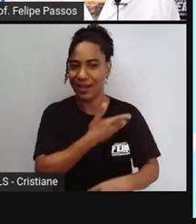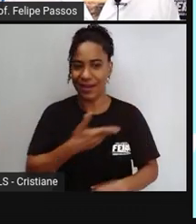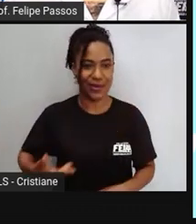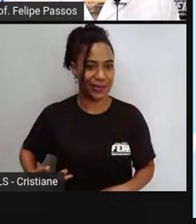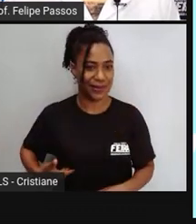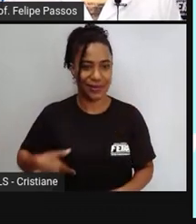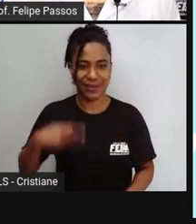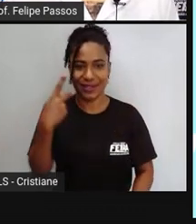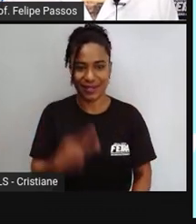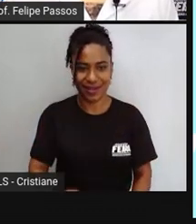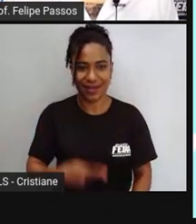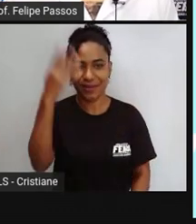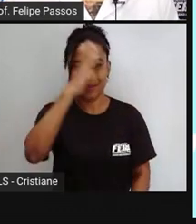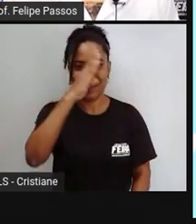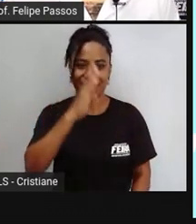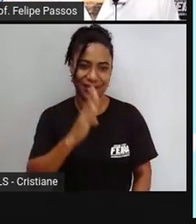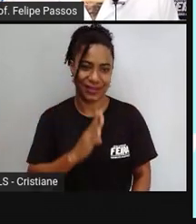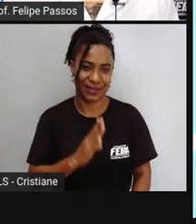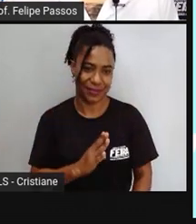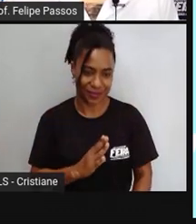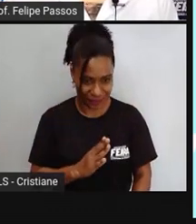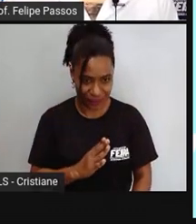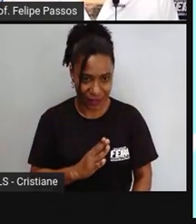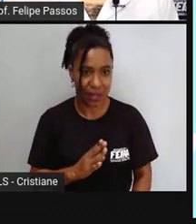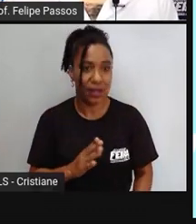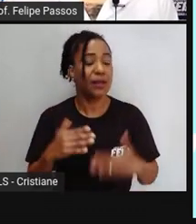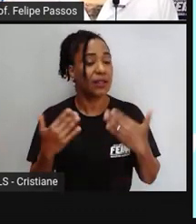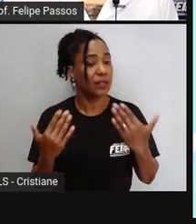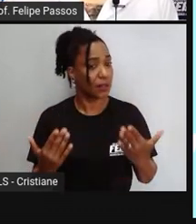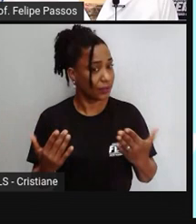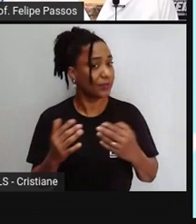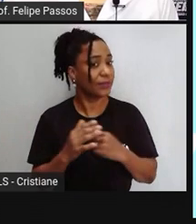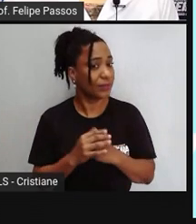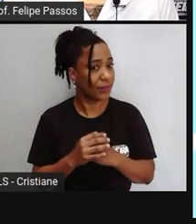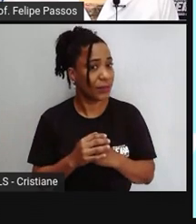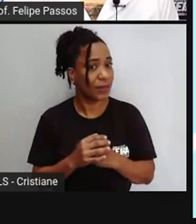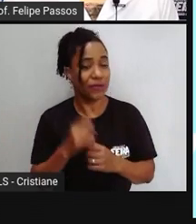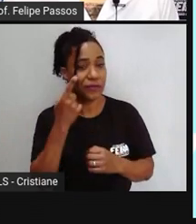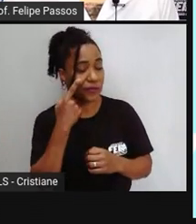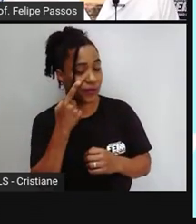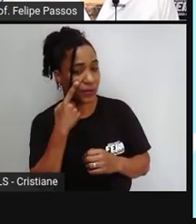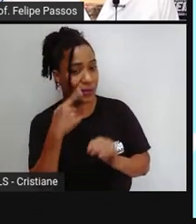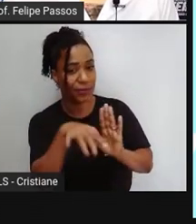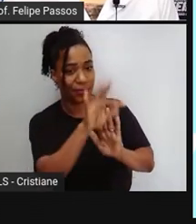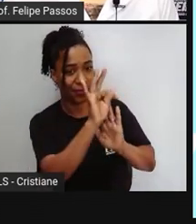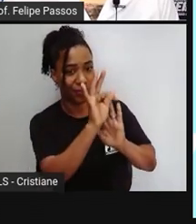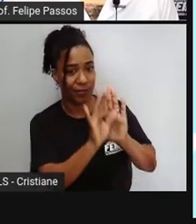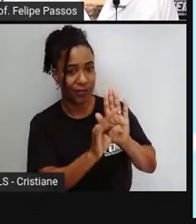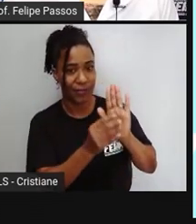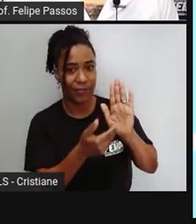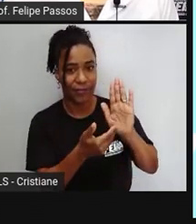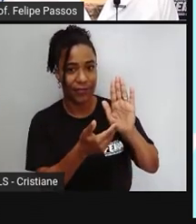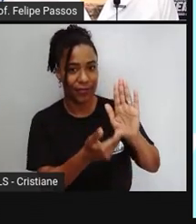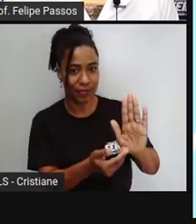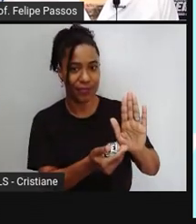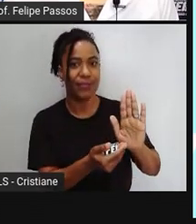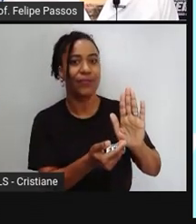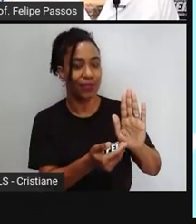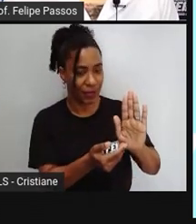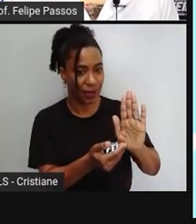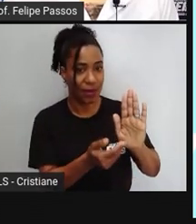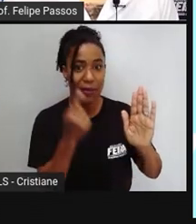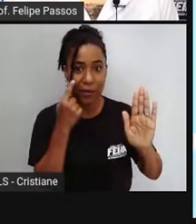a todos. Por isso, vamos voltar ao texto, impondo-se ao poder